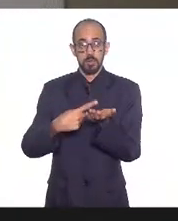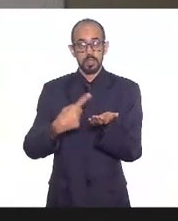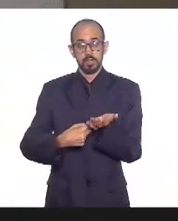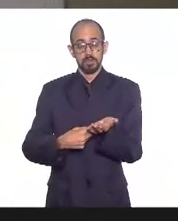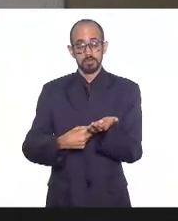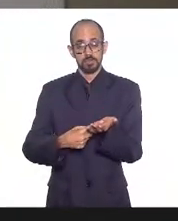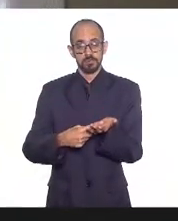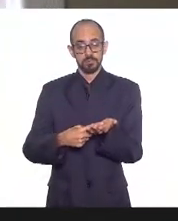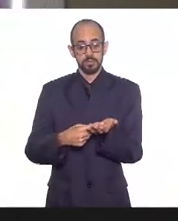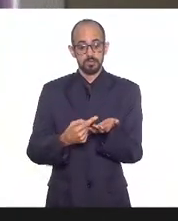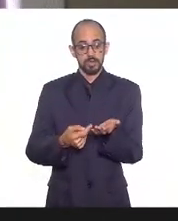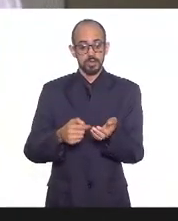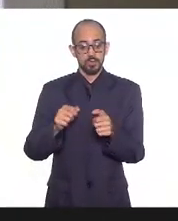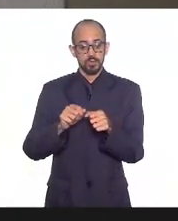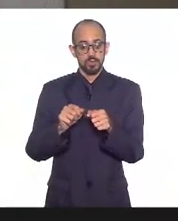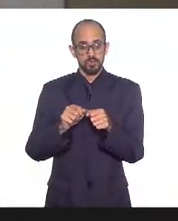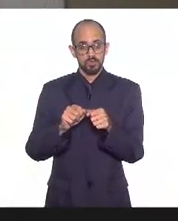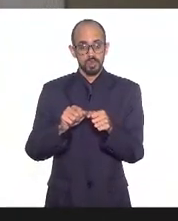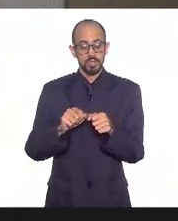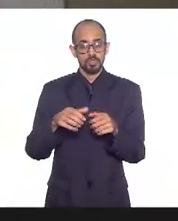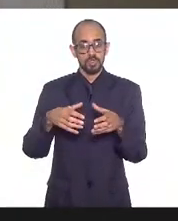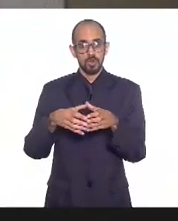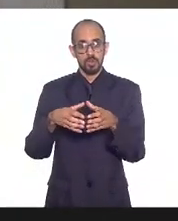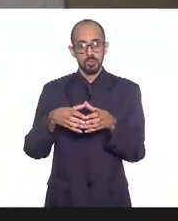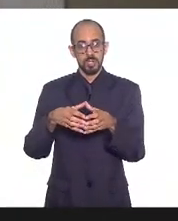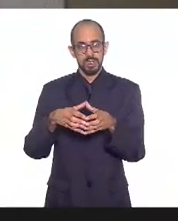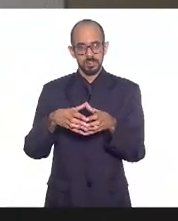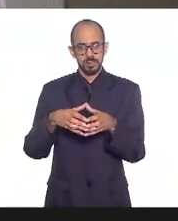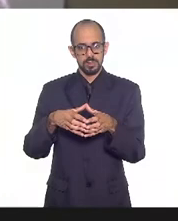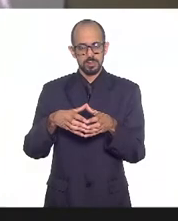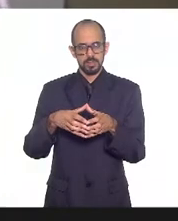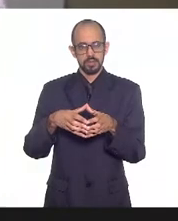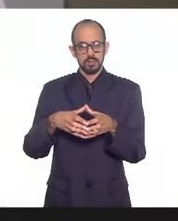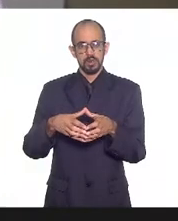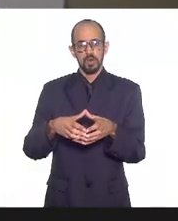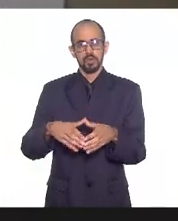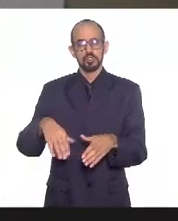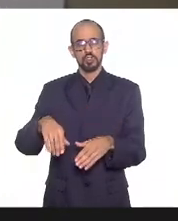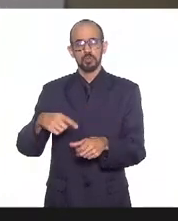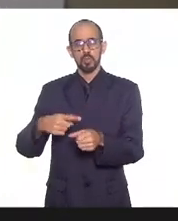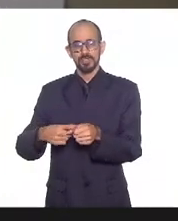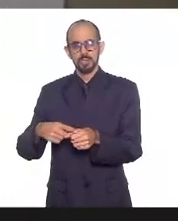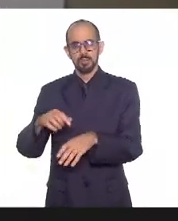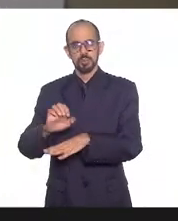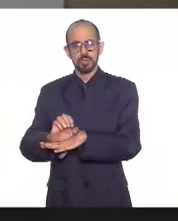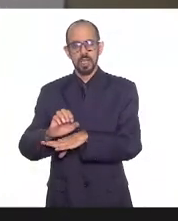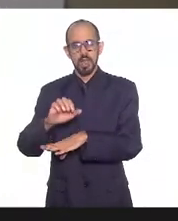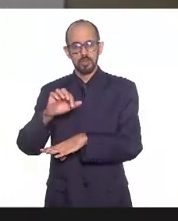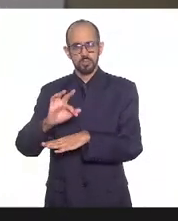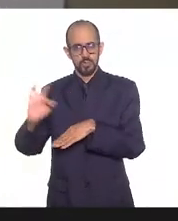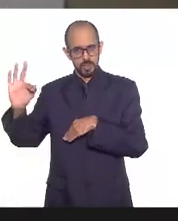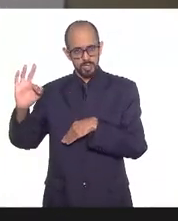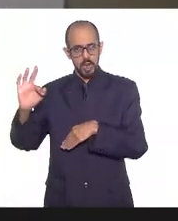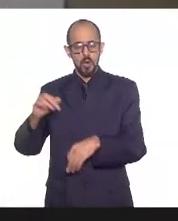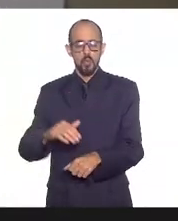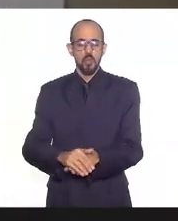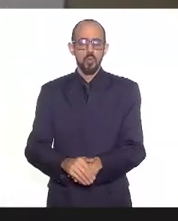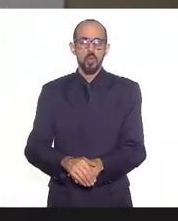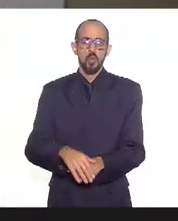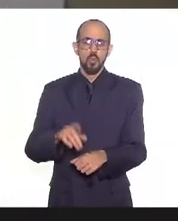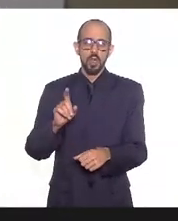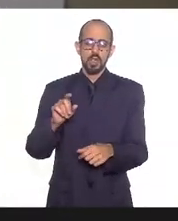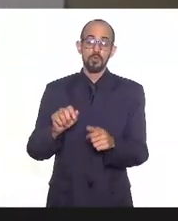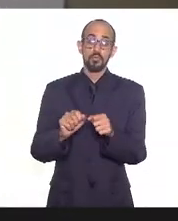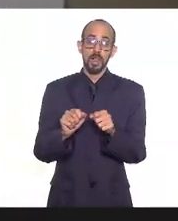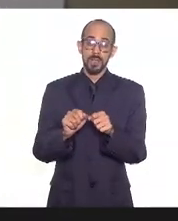CIT na Comissão Intergestores Tripartite e ali é feita toda a determinação de que grupos